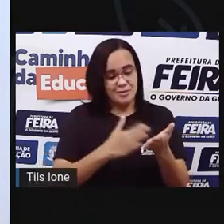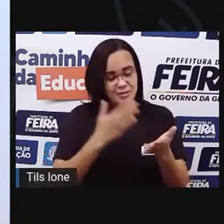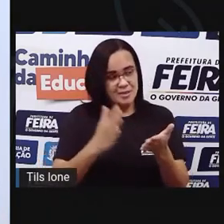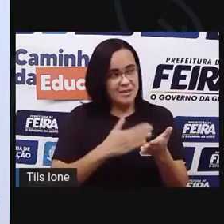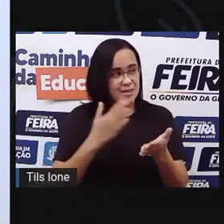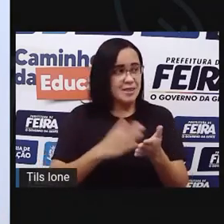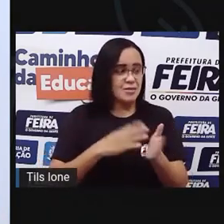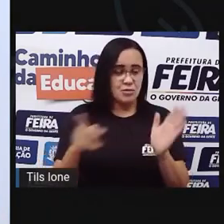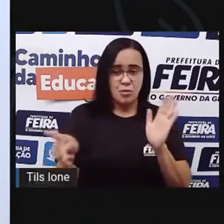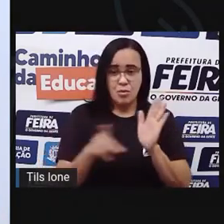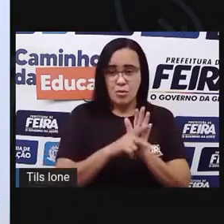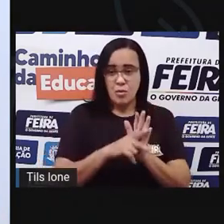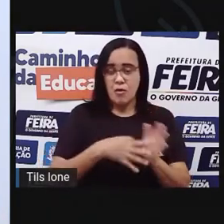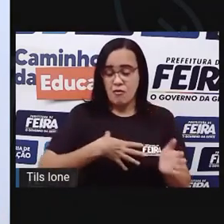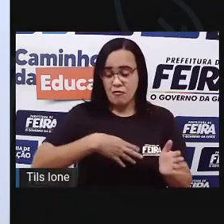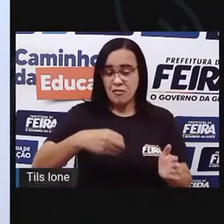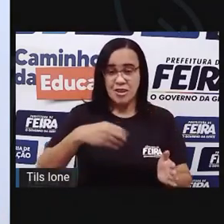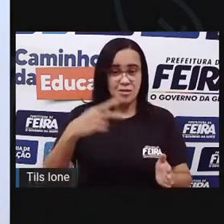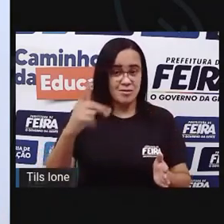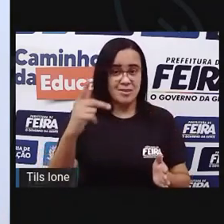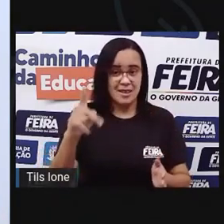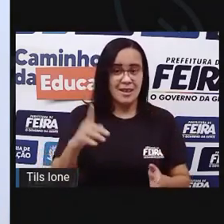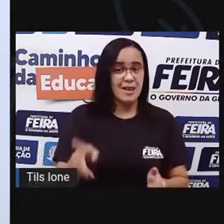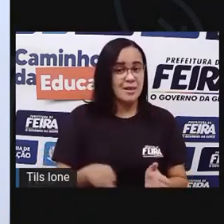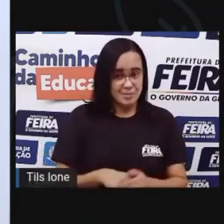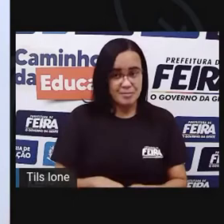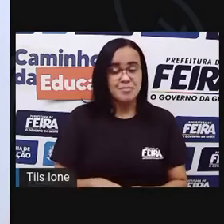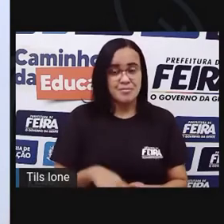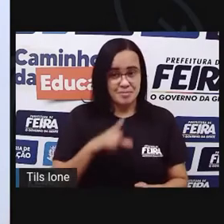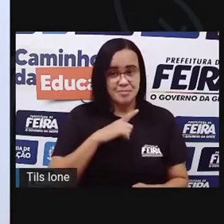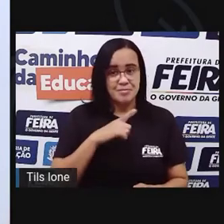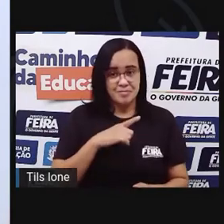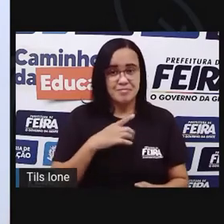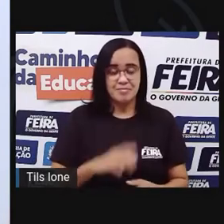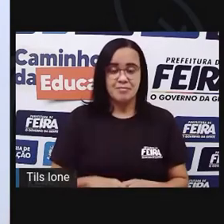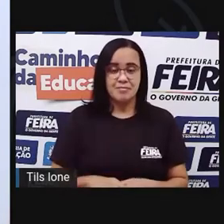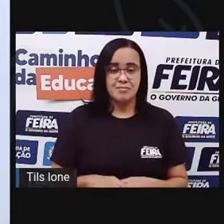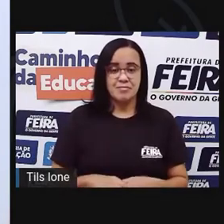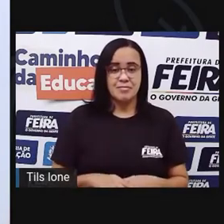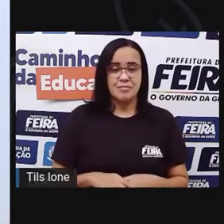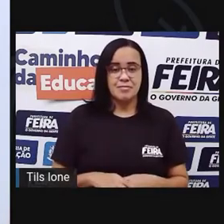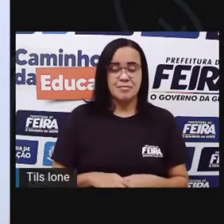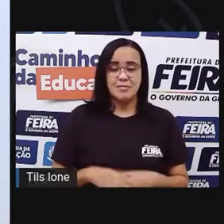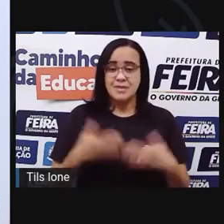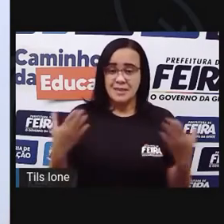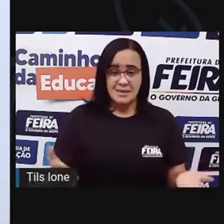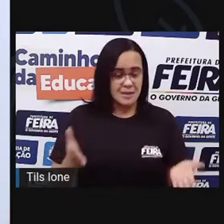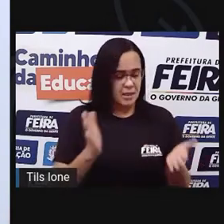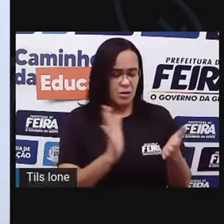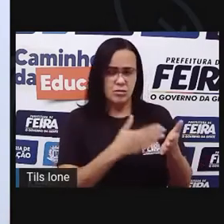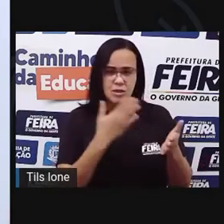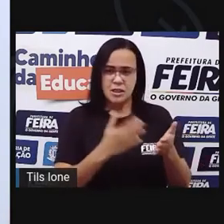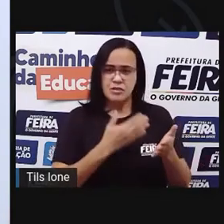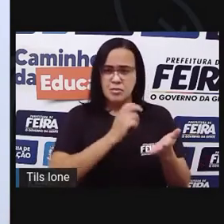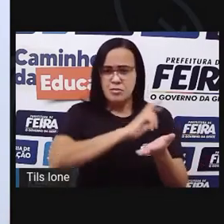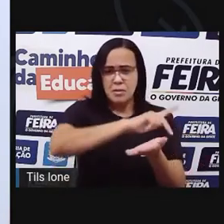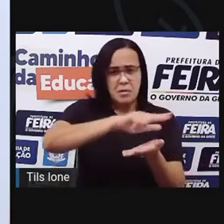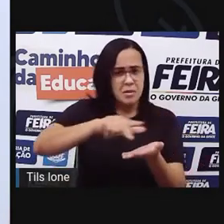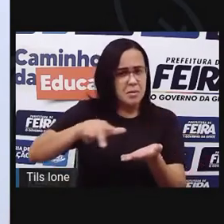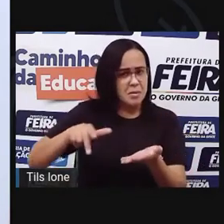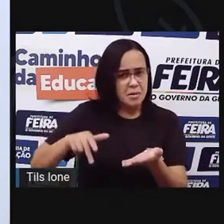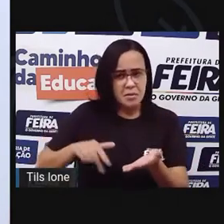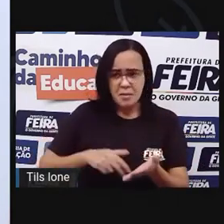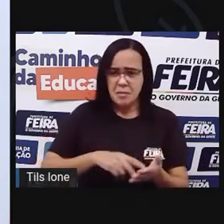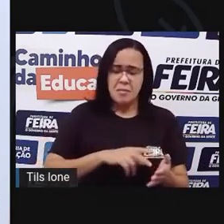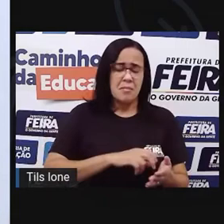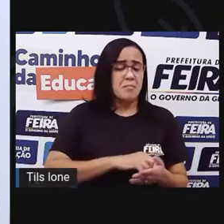né? E aí, hoje em dia, essas histórias aí chegam até várias crianças, né? Para várias crianças, não apenas para os